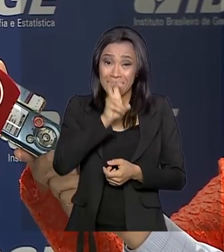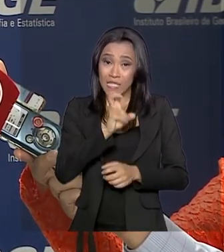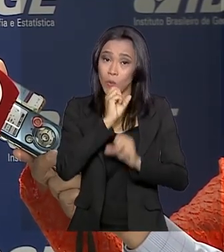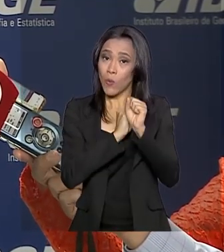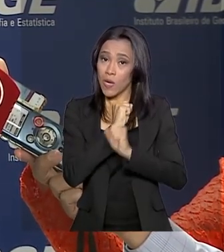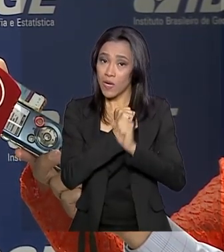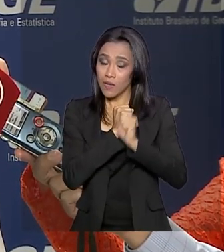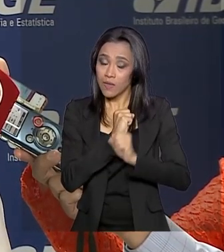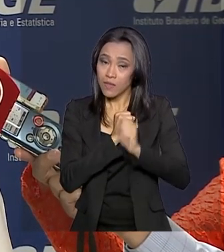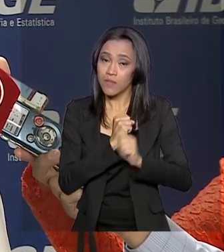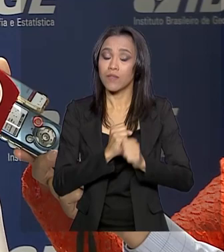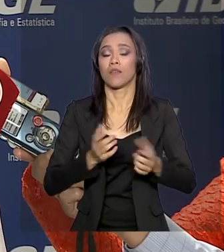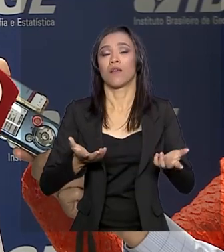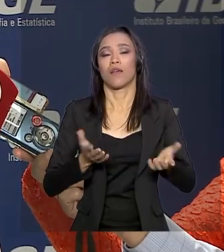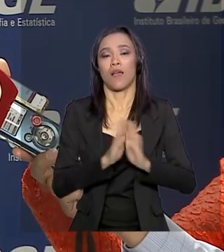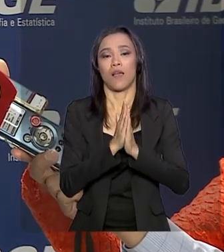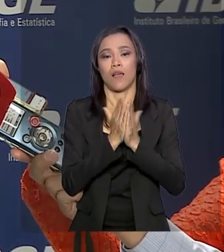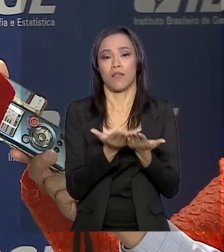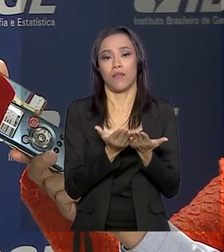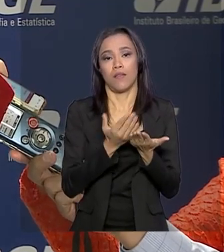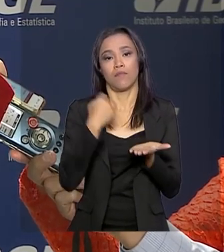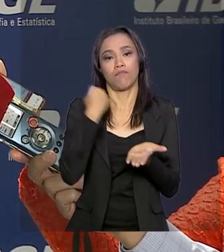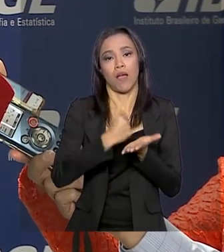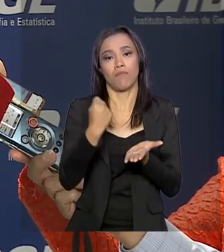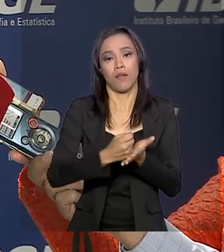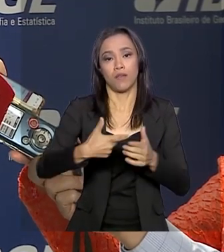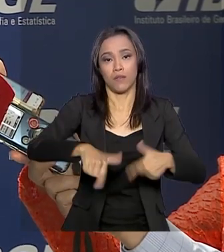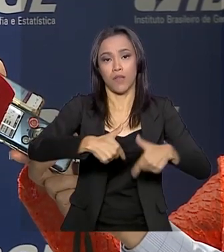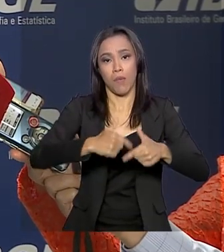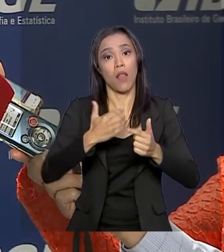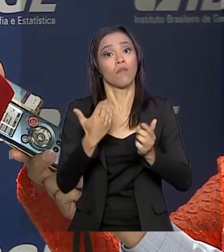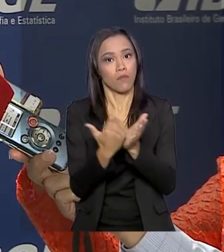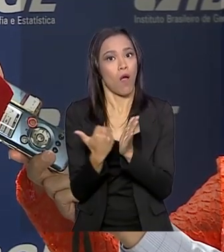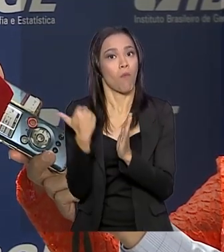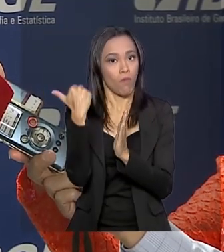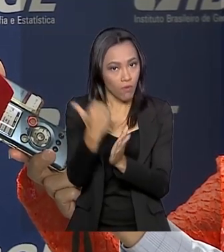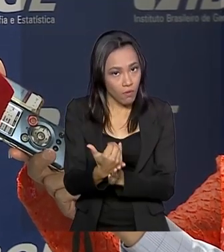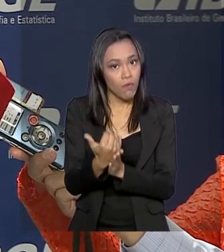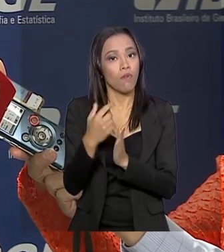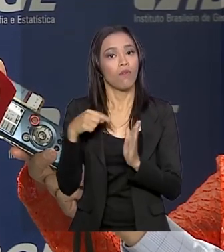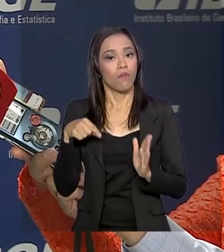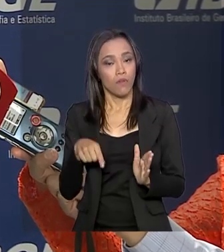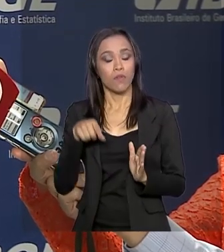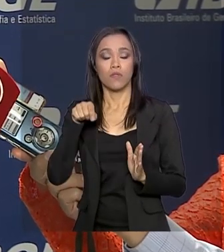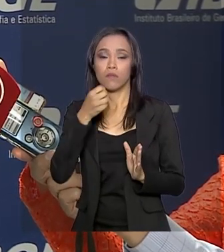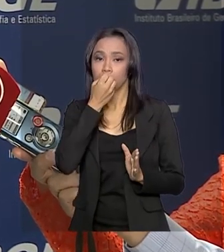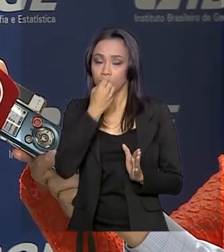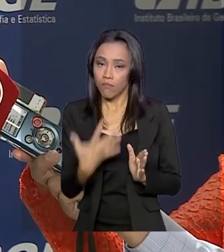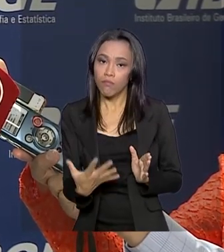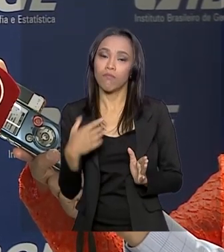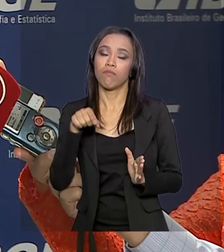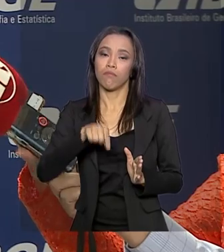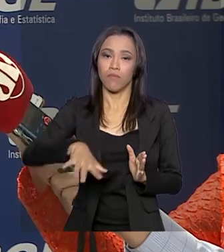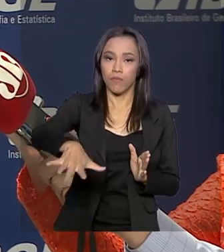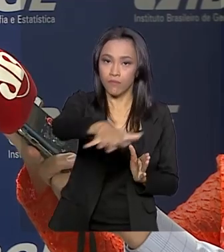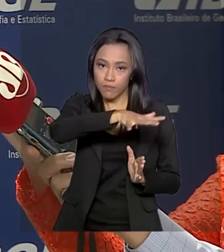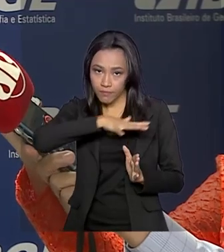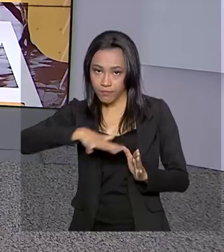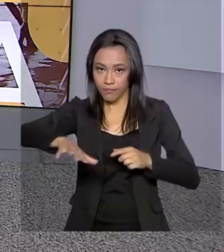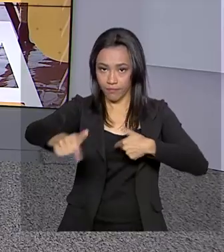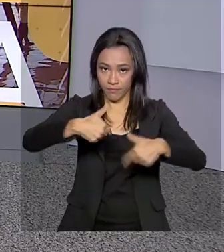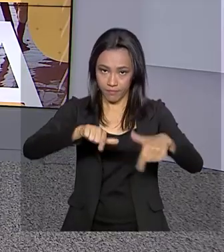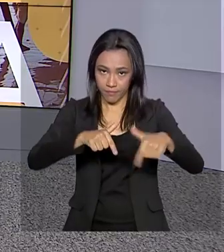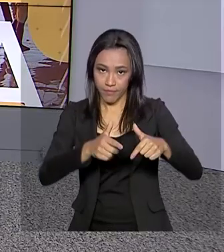anos, a carteira de trabalho volta a subir, mostrando um resultado bastante favorável no mercado de trabalho.